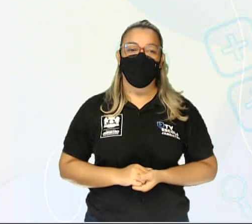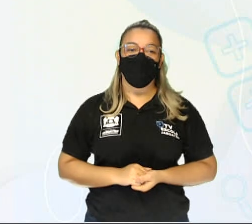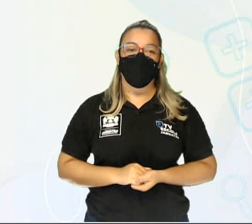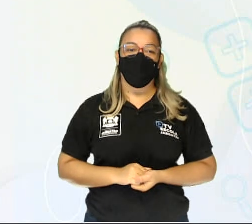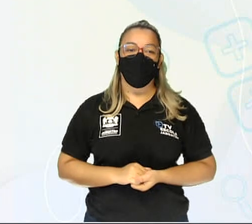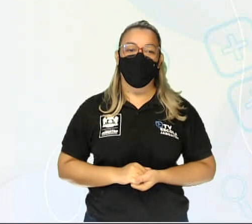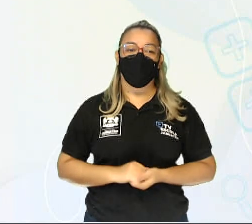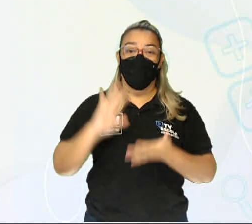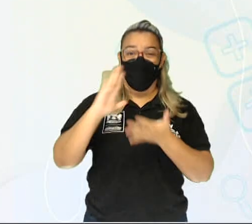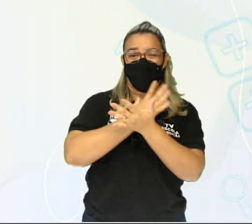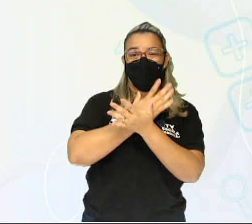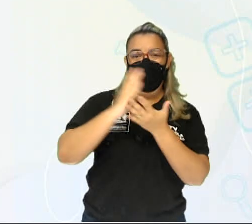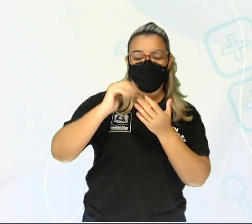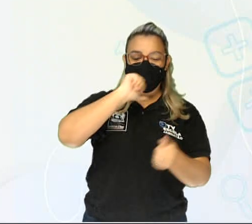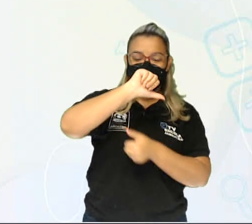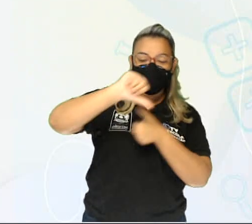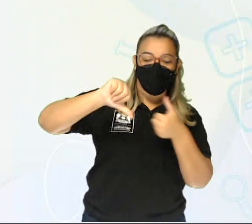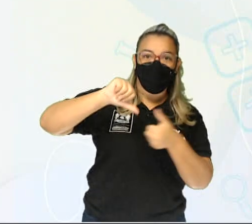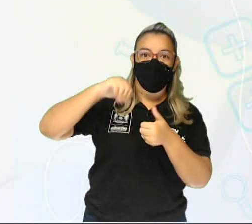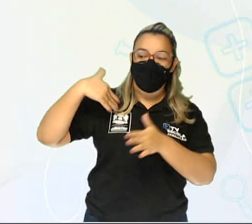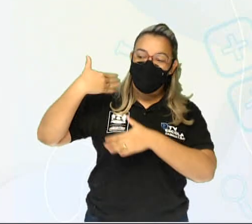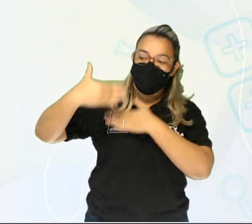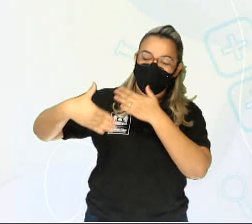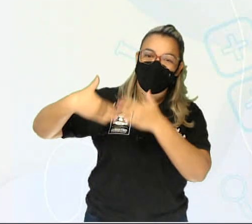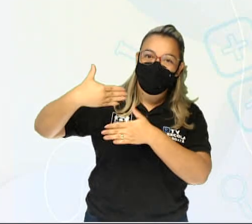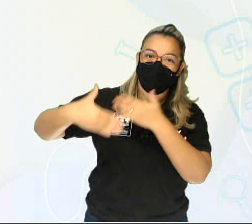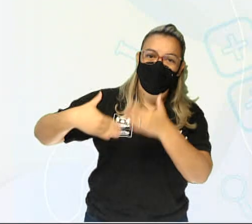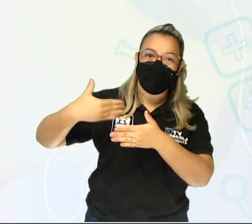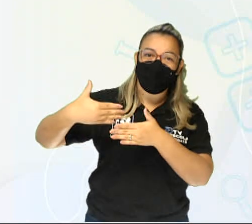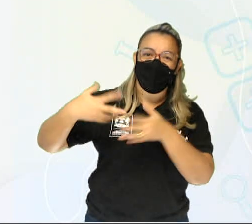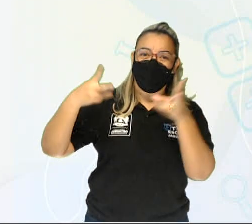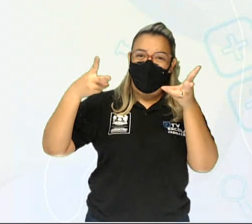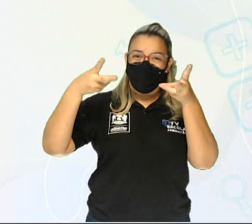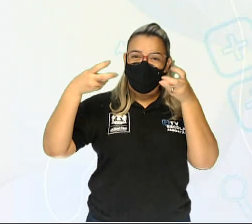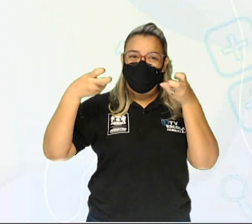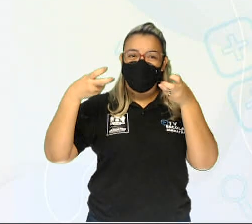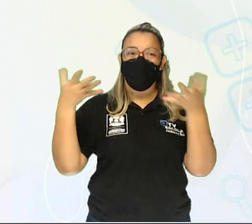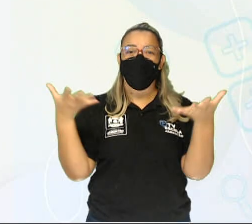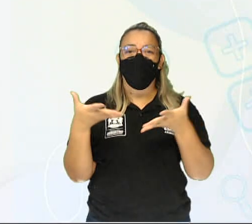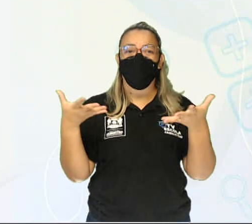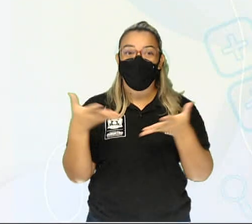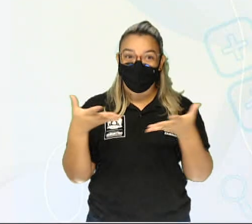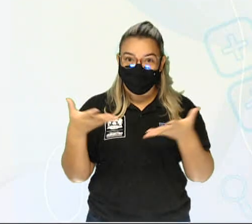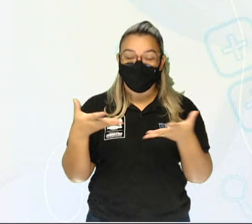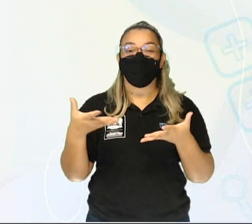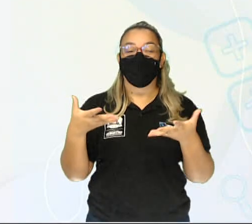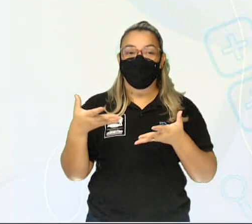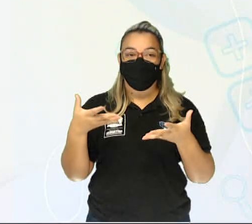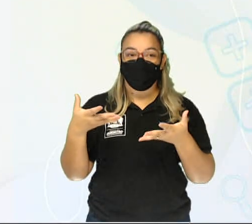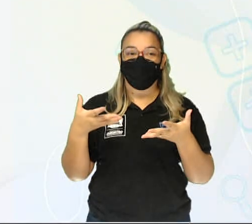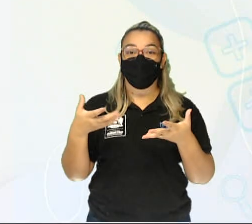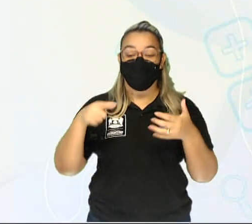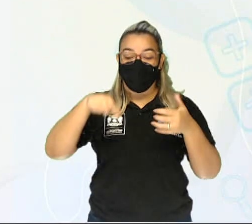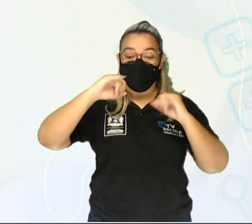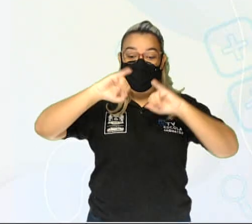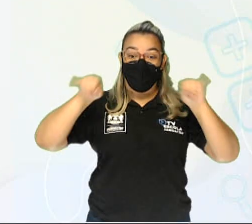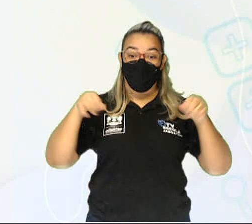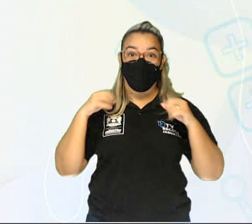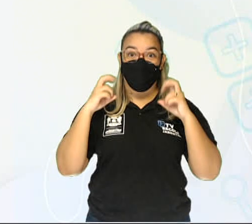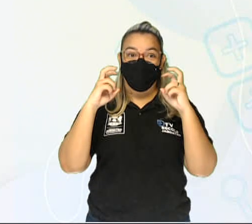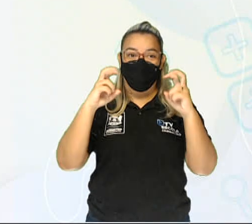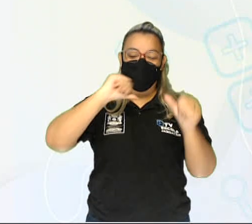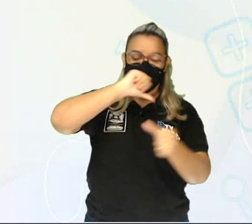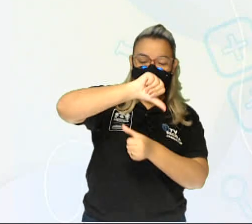Com algumas modificações ao longo do tempo, a gente vai perceber na aula de hoje o quanto o Jaboatão mudou.